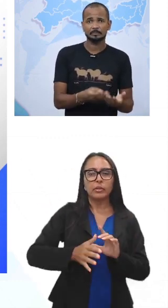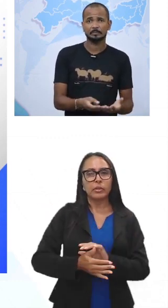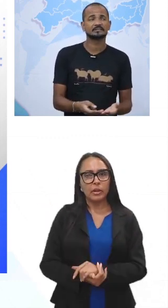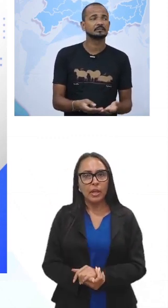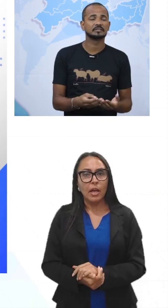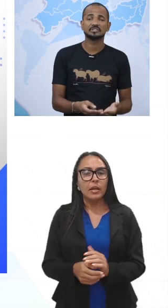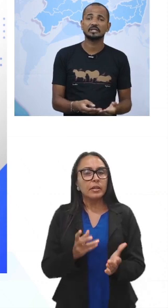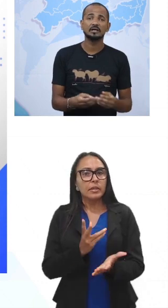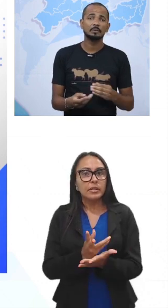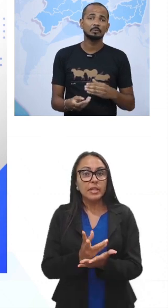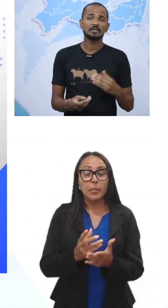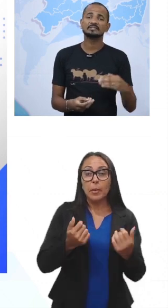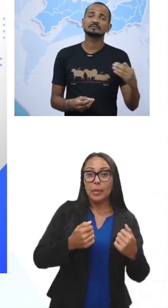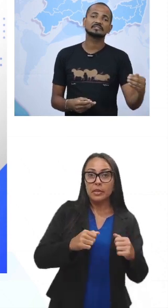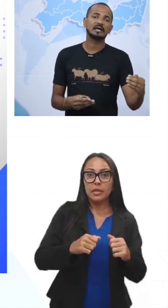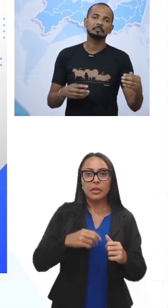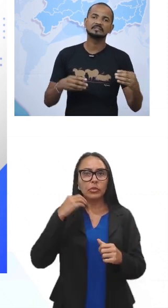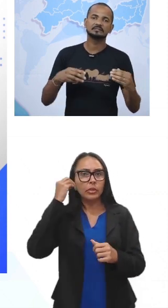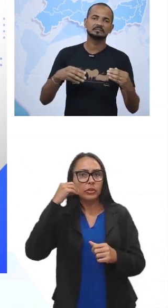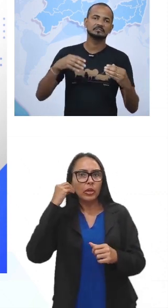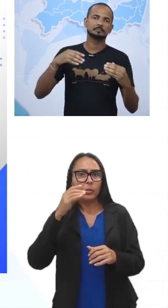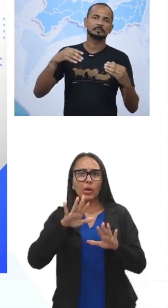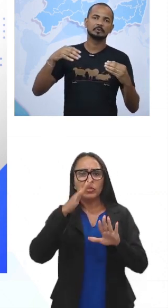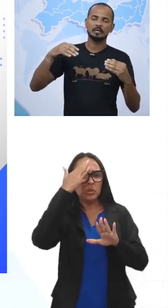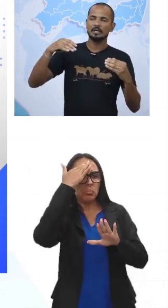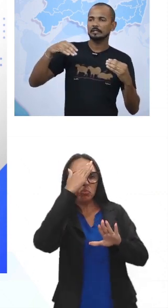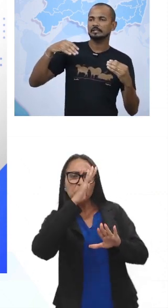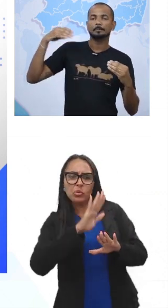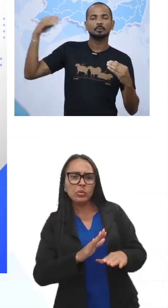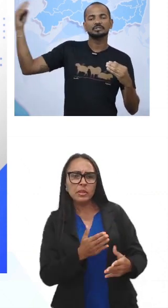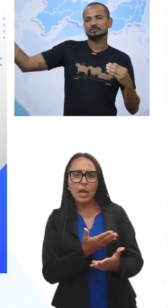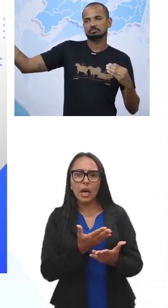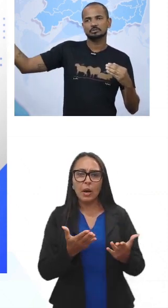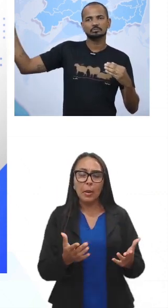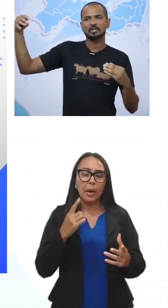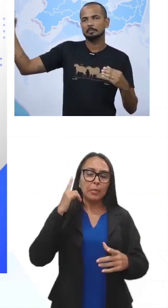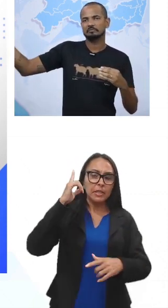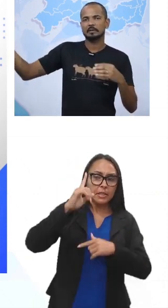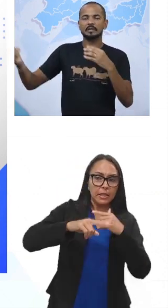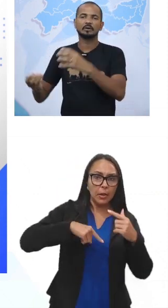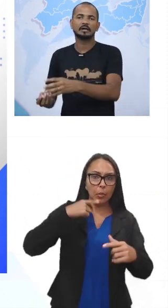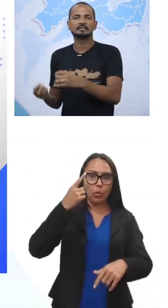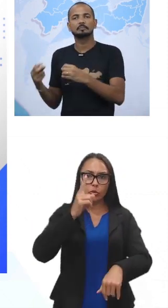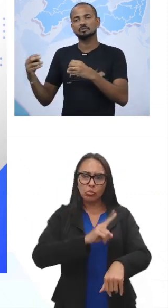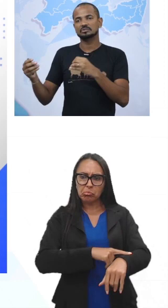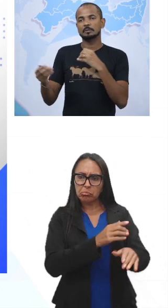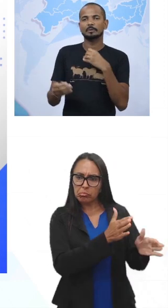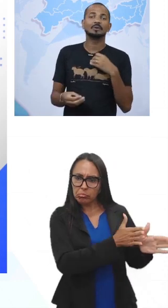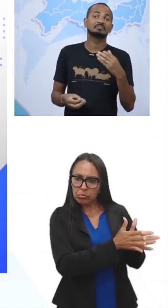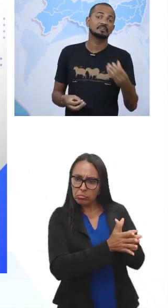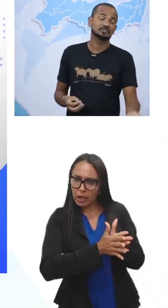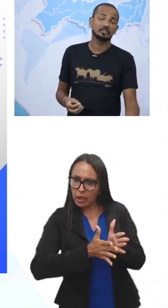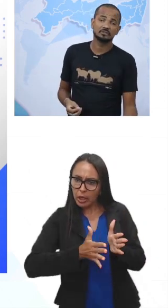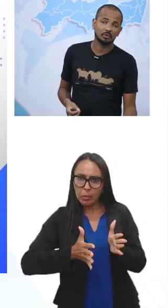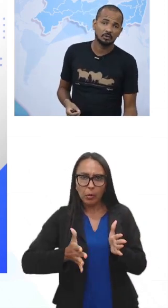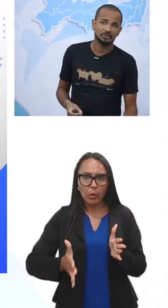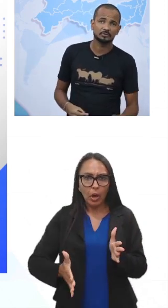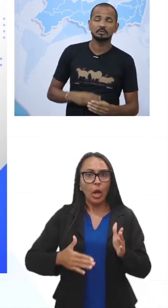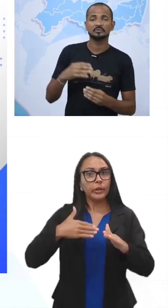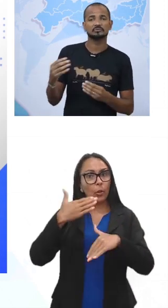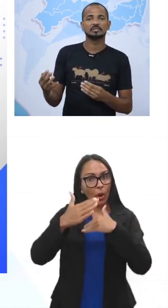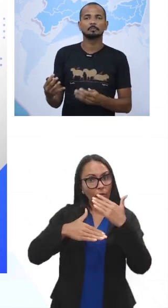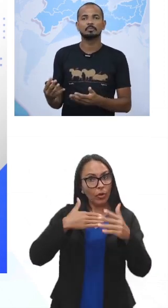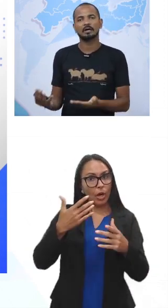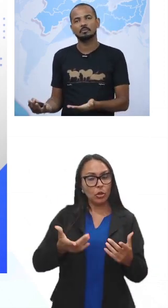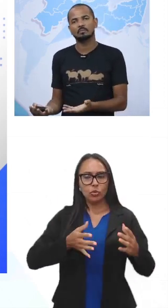estar sempre, precisando testar, porque você não sabe, se, tipo, depois de um tempo, vai melhorar, depois de um tempo, há um avanço tecnológico,